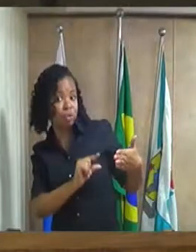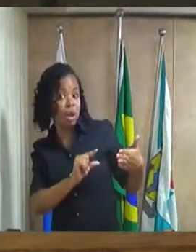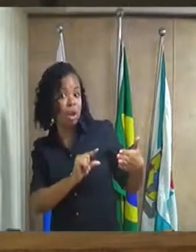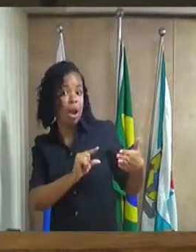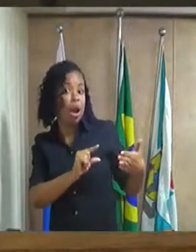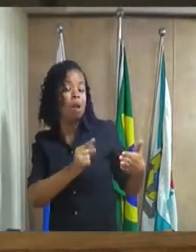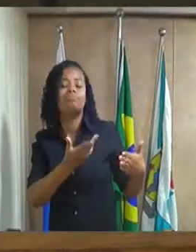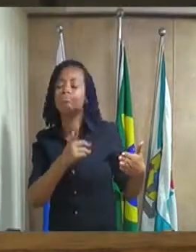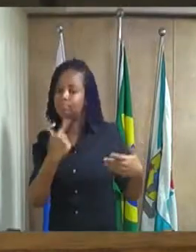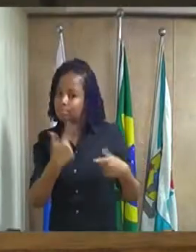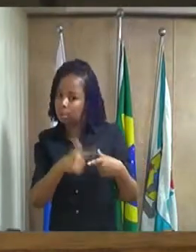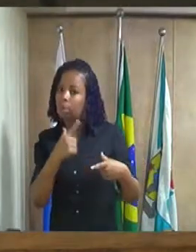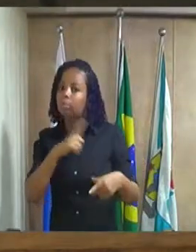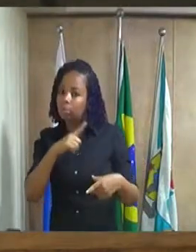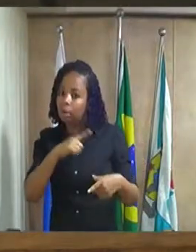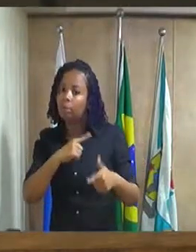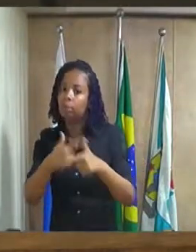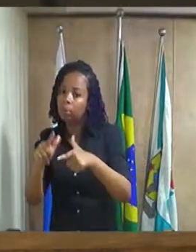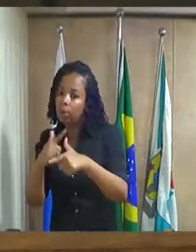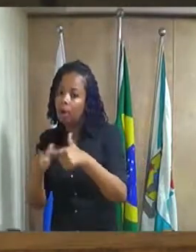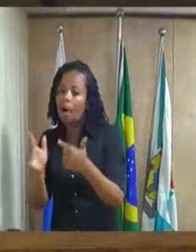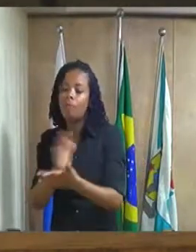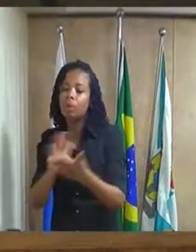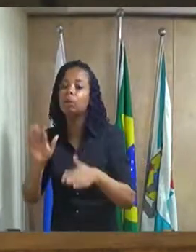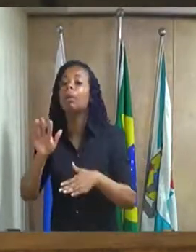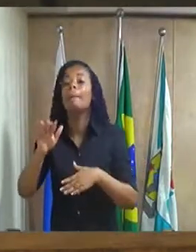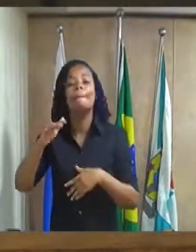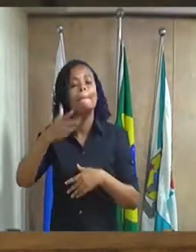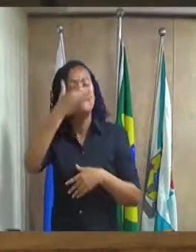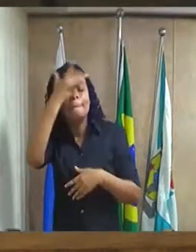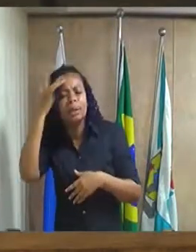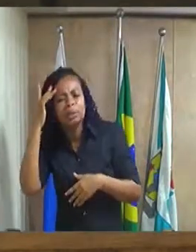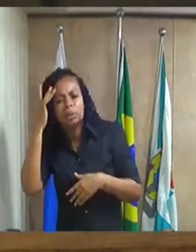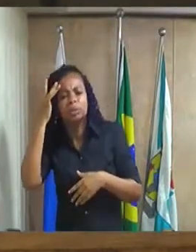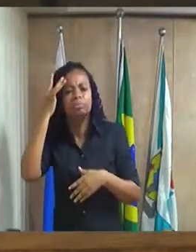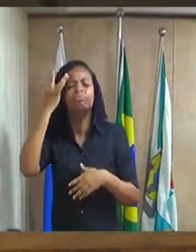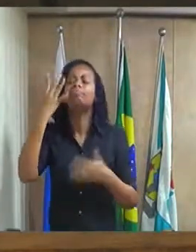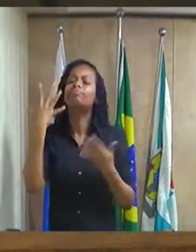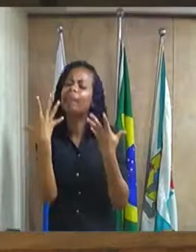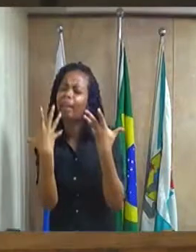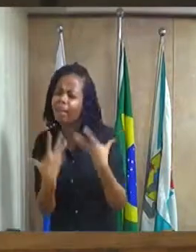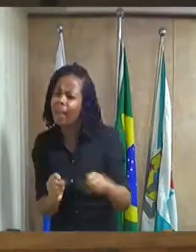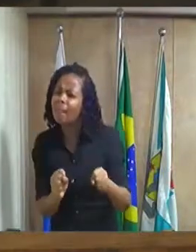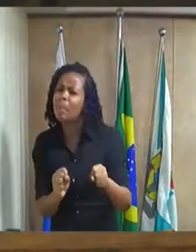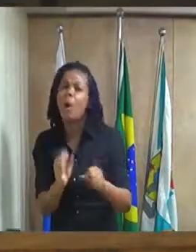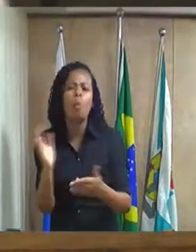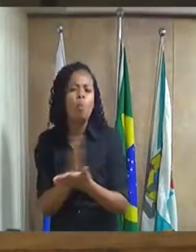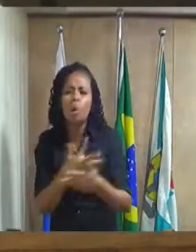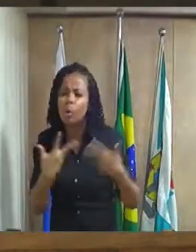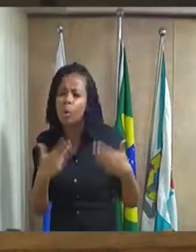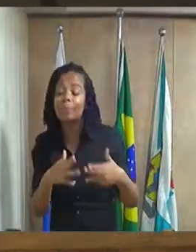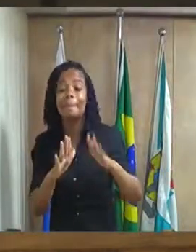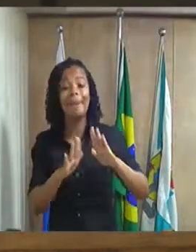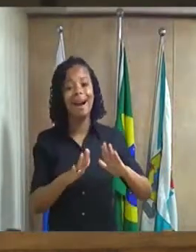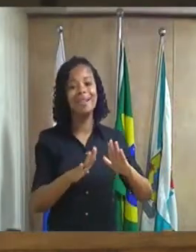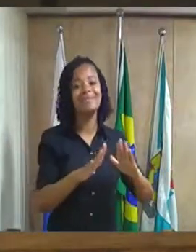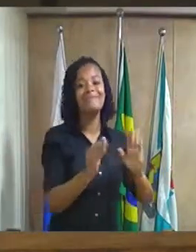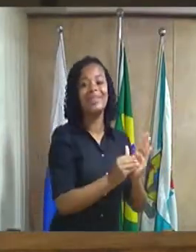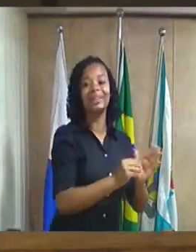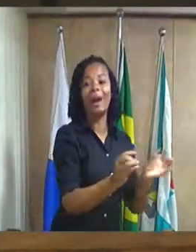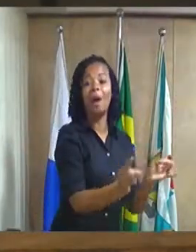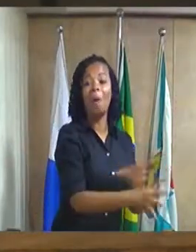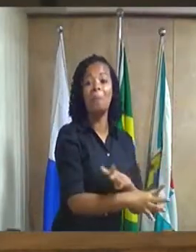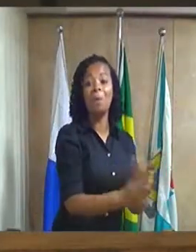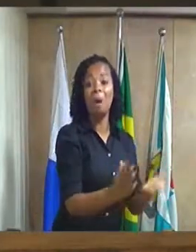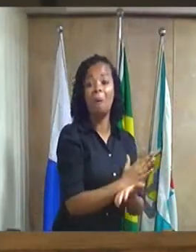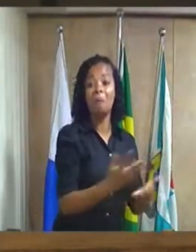em que as pessoas muitas das vezes elas adquirem uma possibilidade e não cumprem com elas por isso